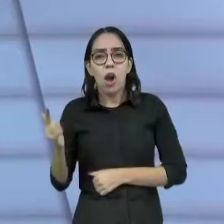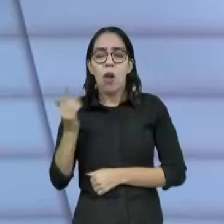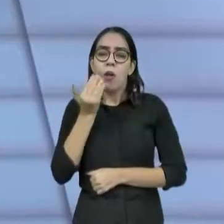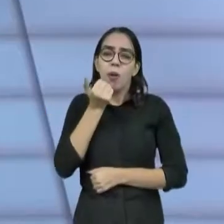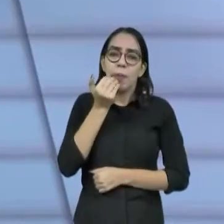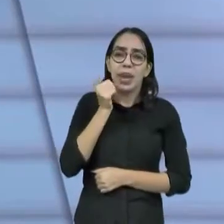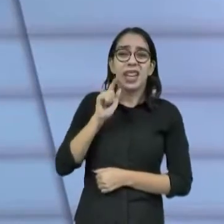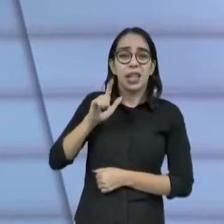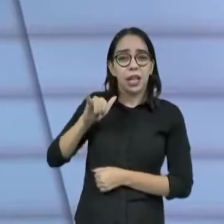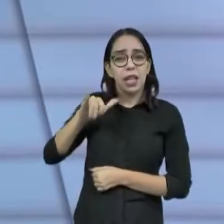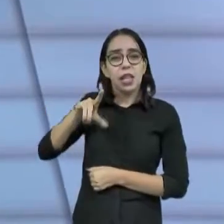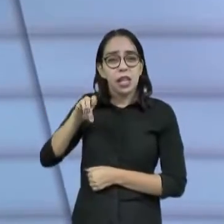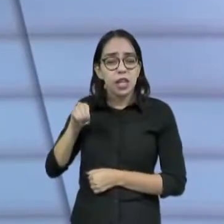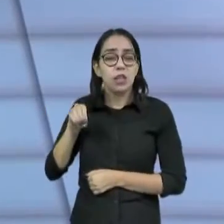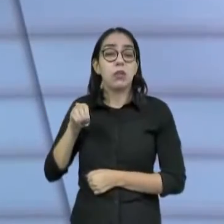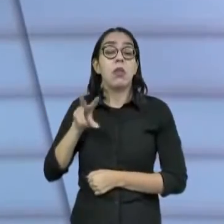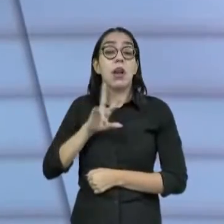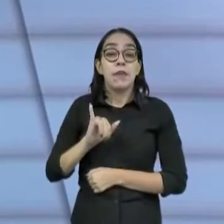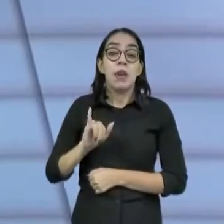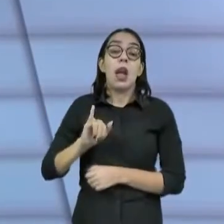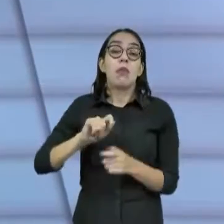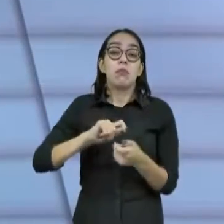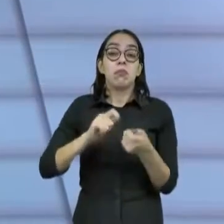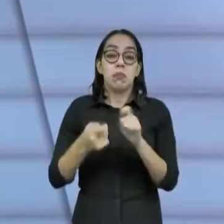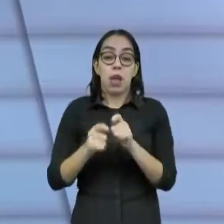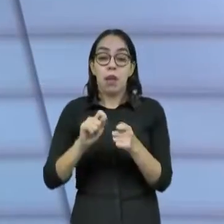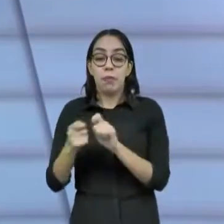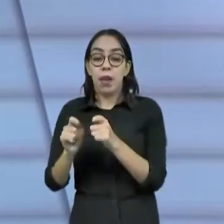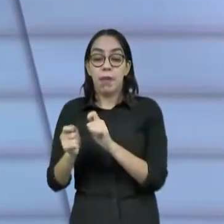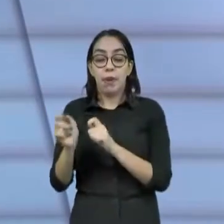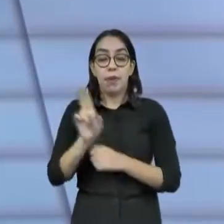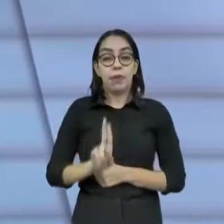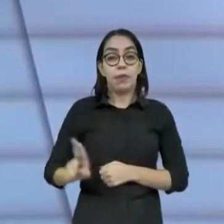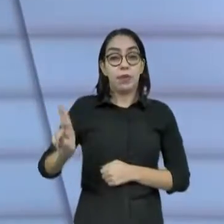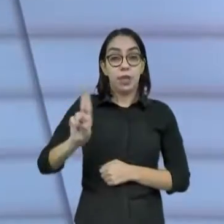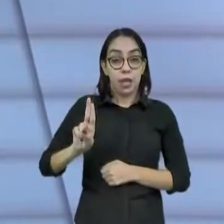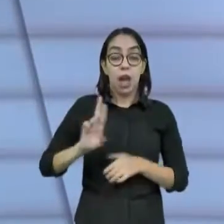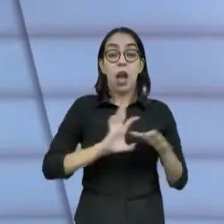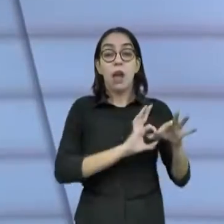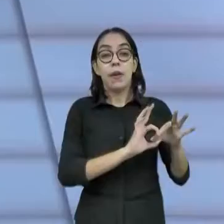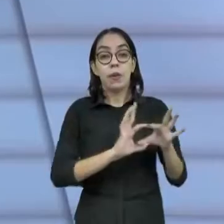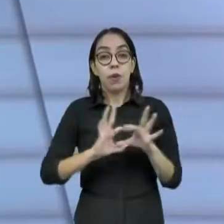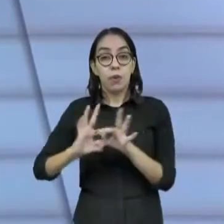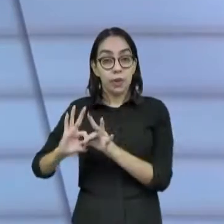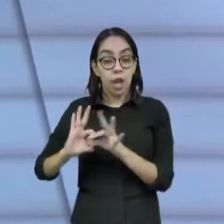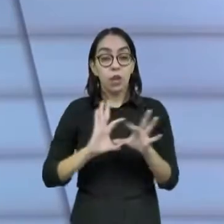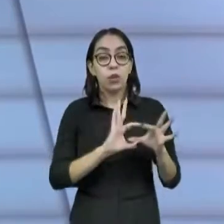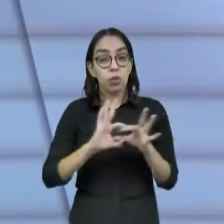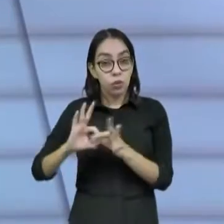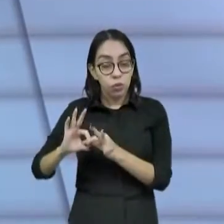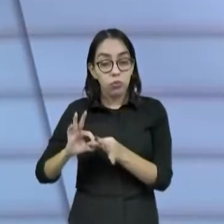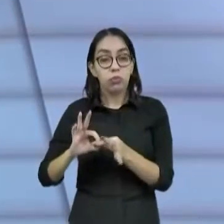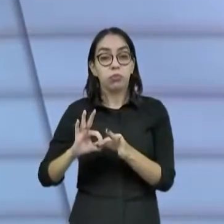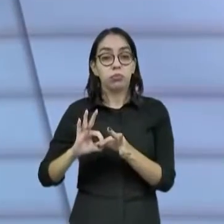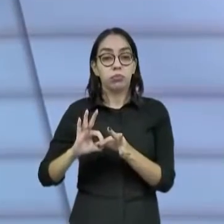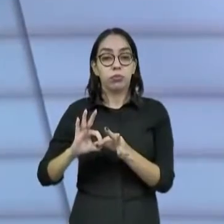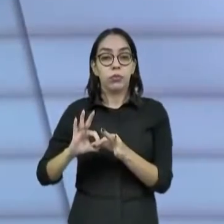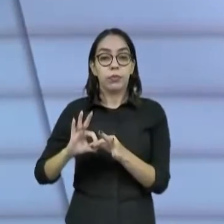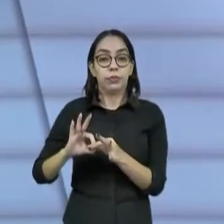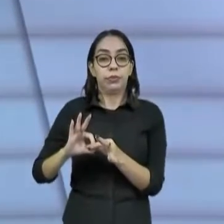enfim. E eles trabalham isso junto, cooperando, né? Trabalhando junto à cadeia de cooperadores, desculpa,